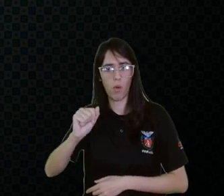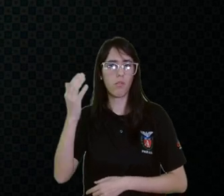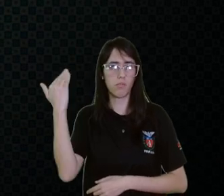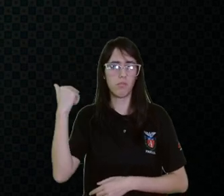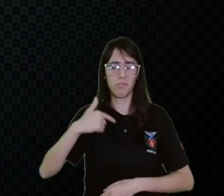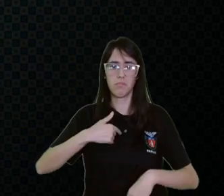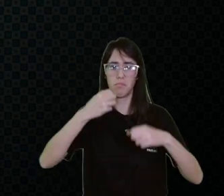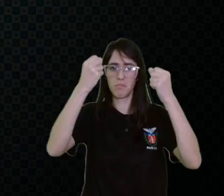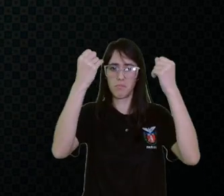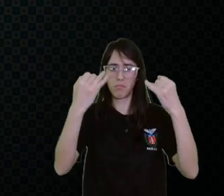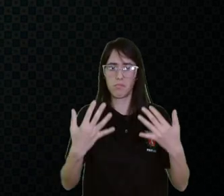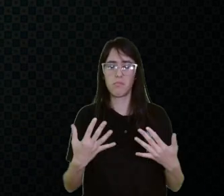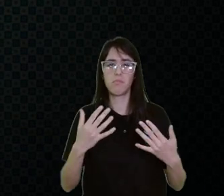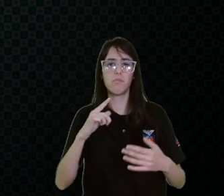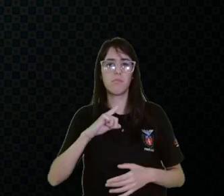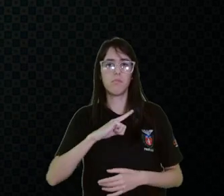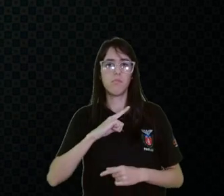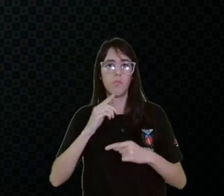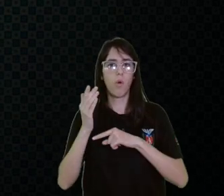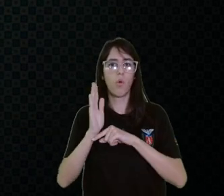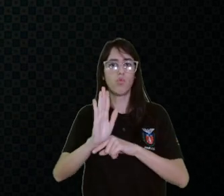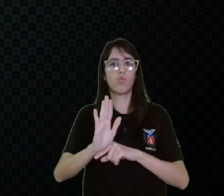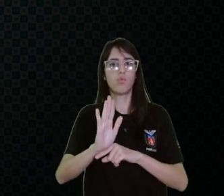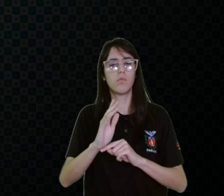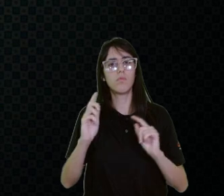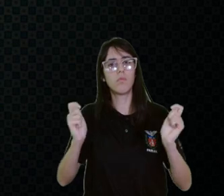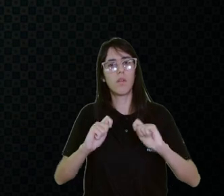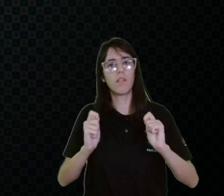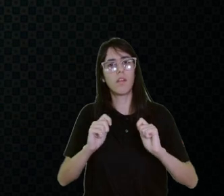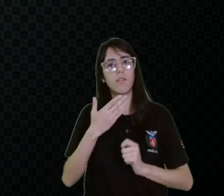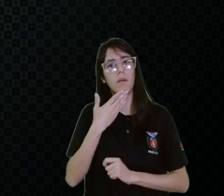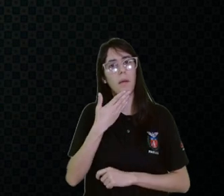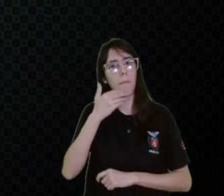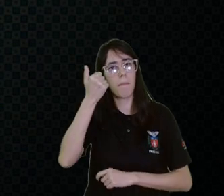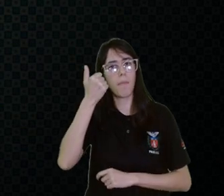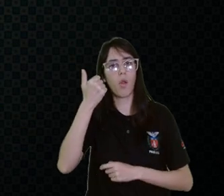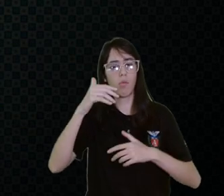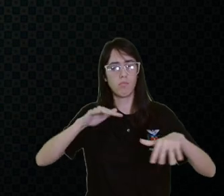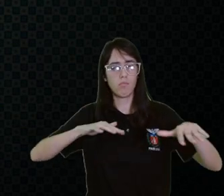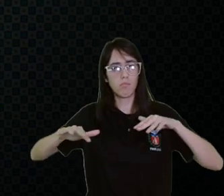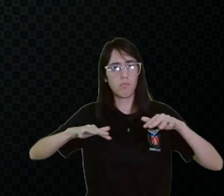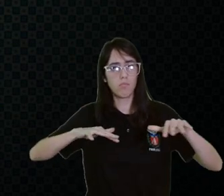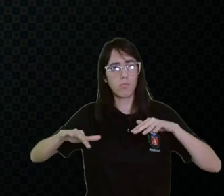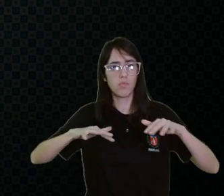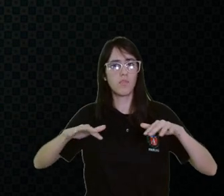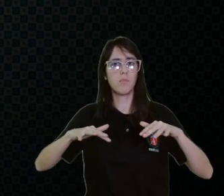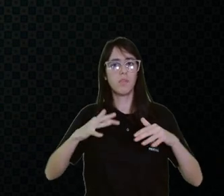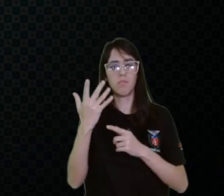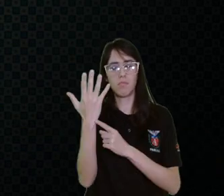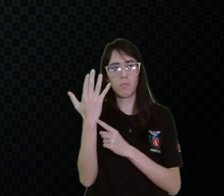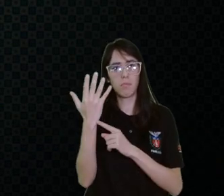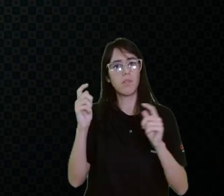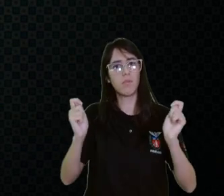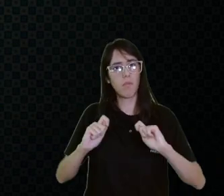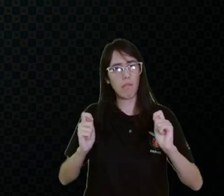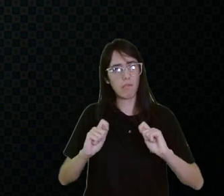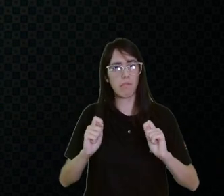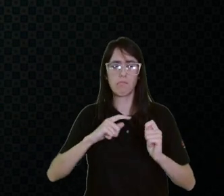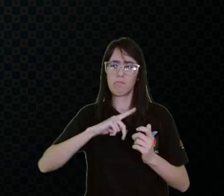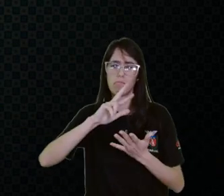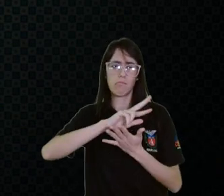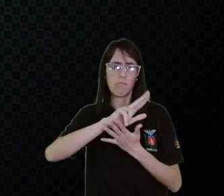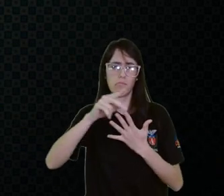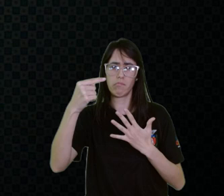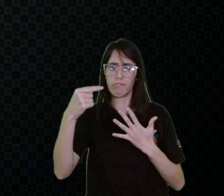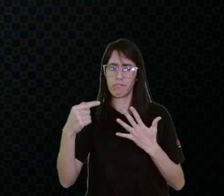anteriores, a pulseira imantada, ela estabiliza mais essa mão, mais esse movimento involuntário, plano inclinado,